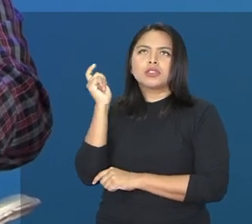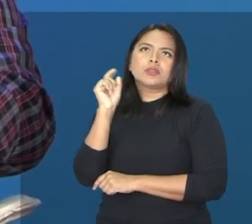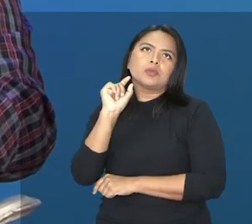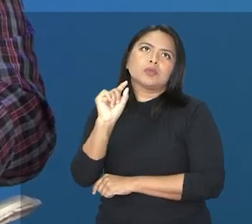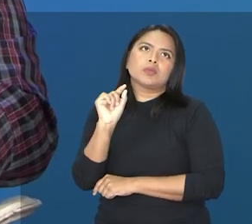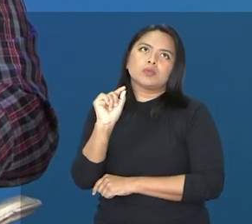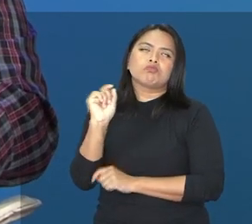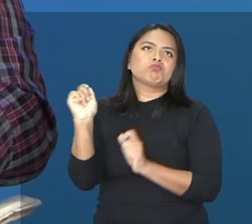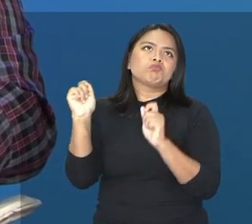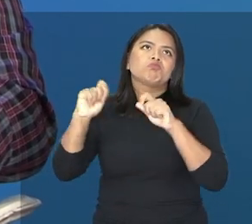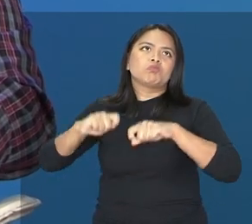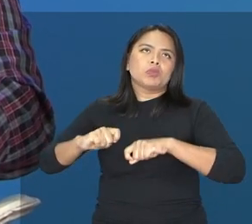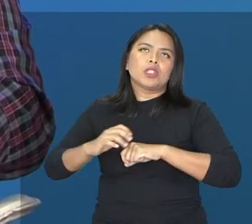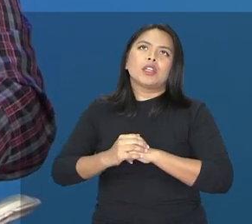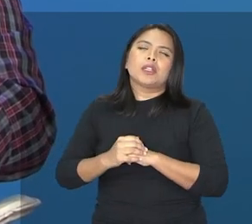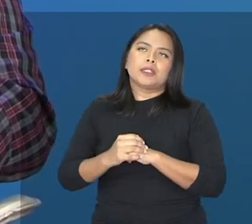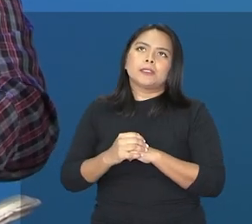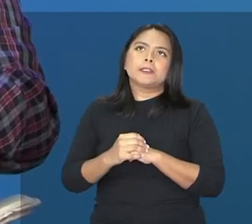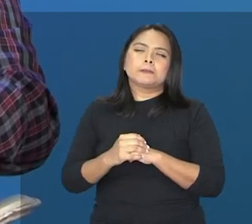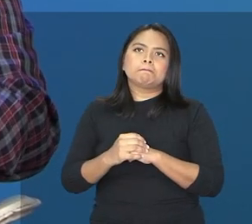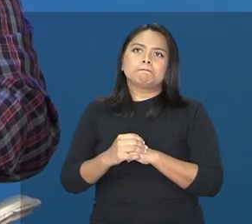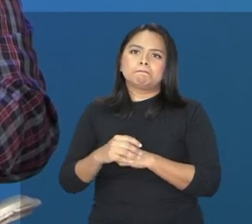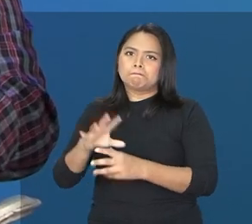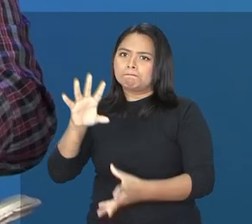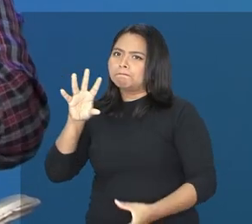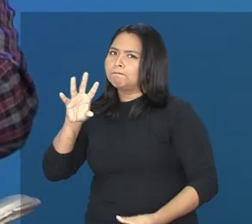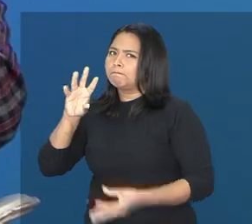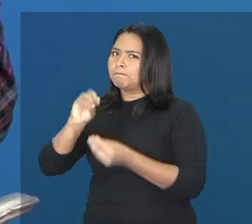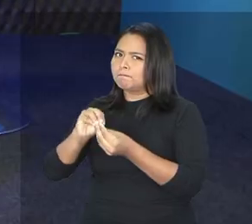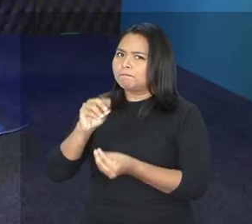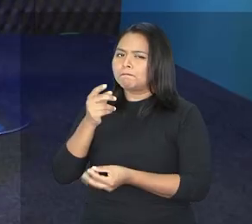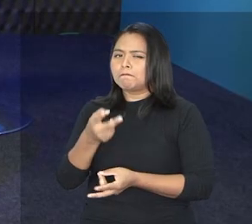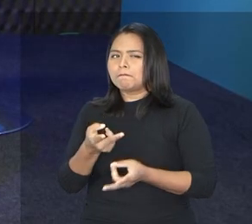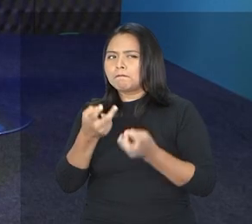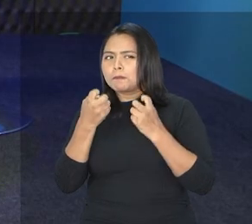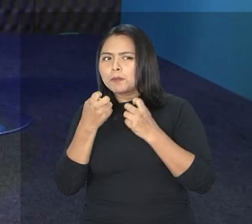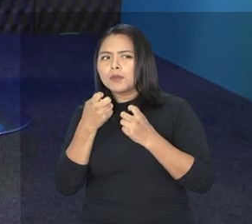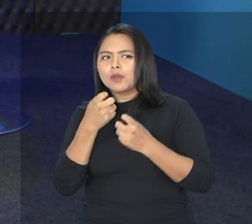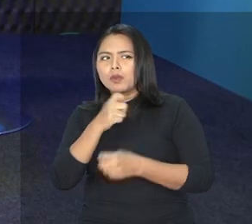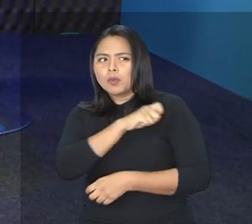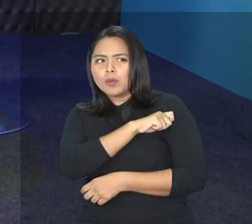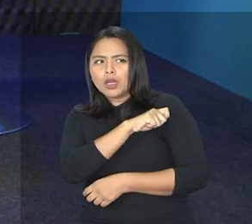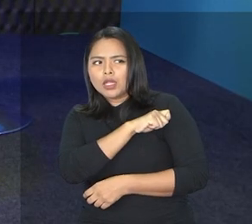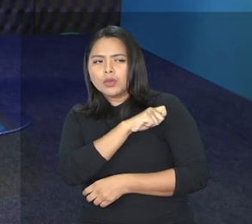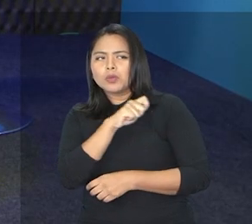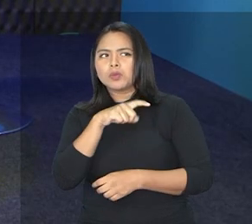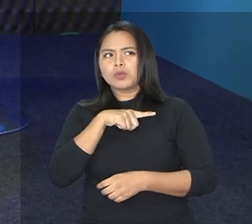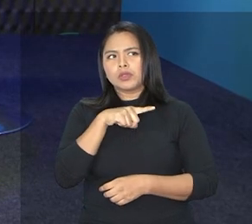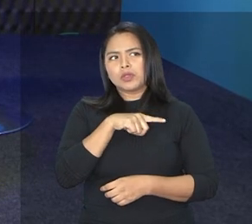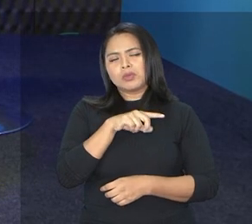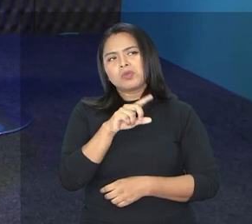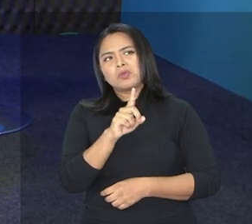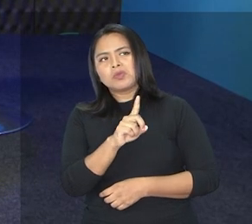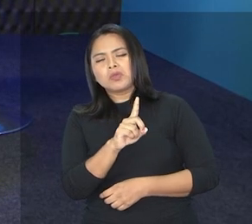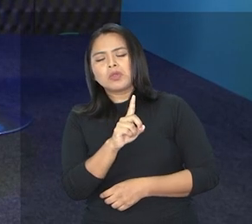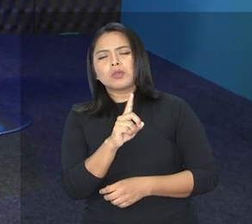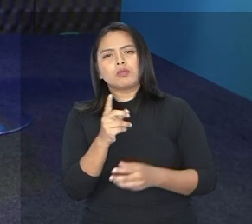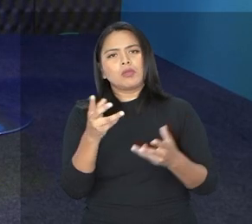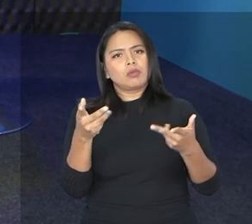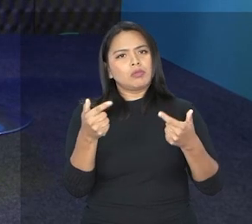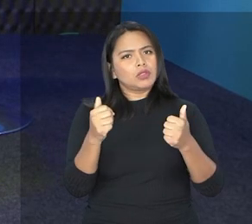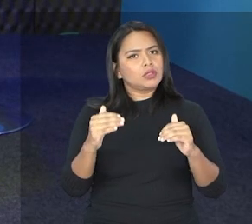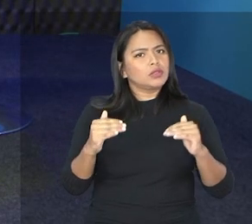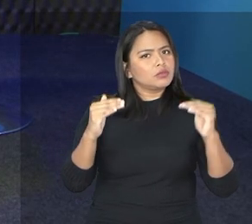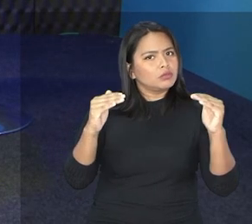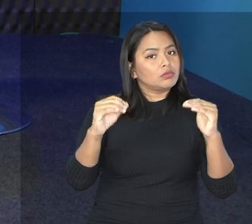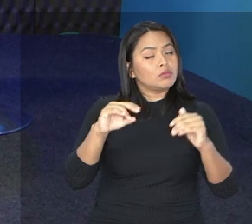seja possível a gente concluir se aquele aluno ele tem ou não indicadores de altas